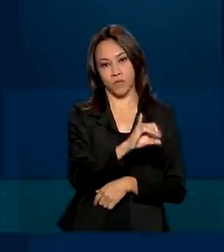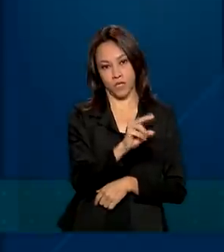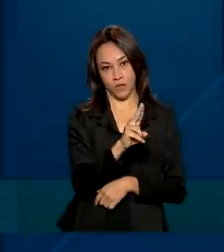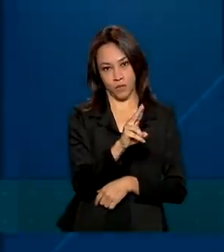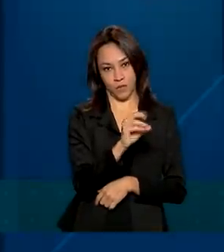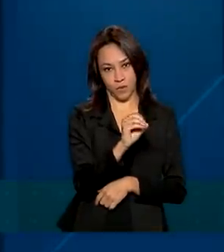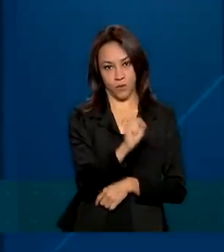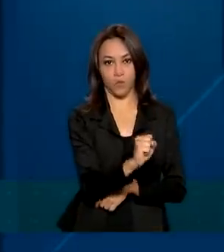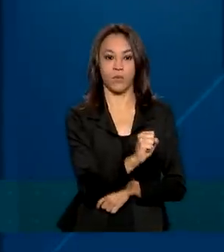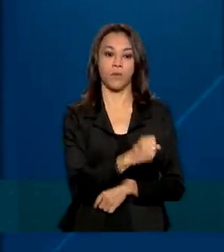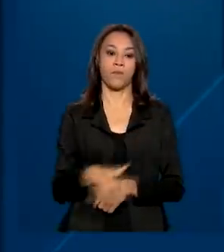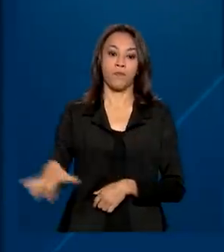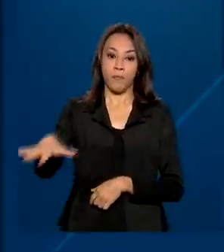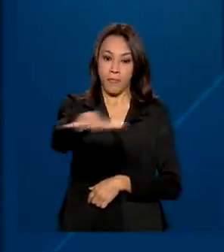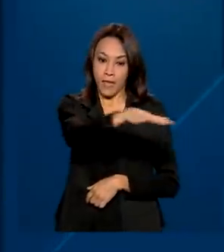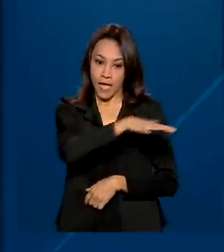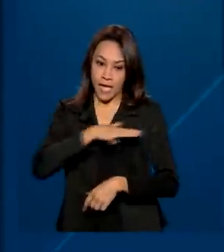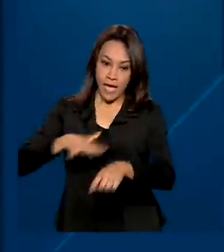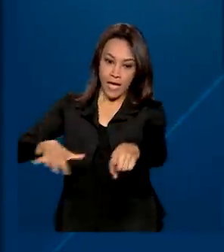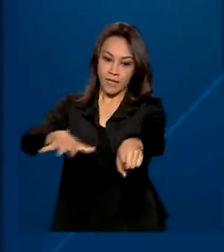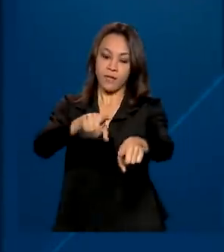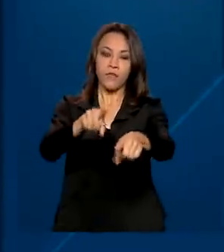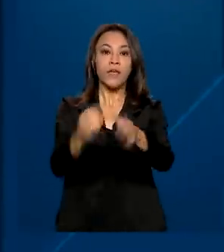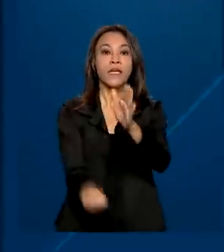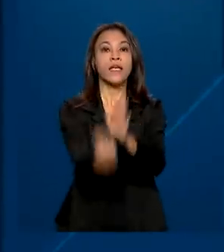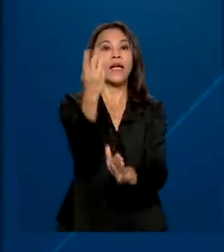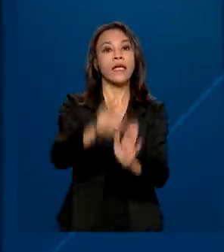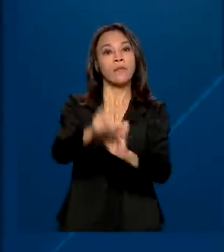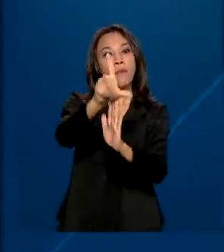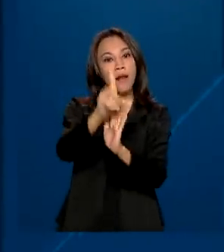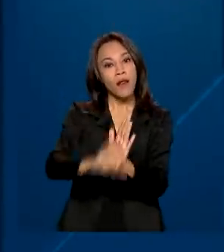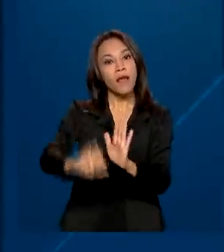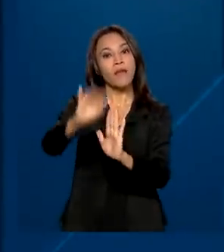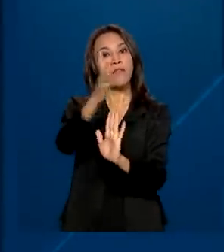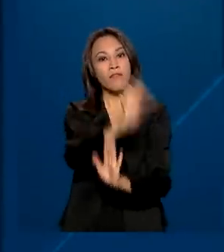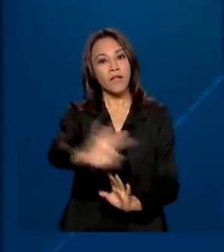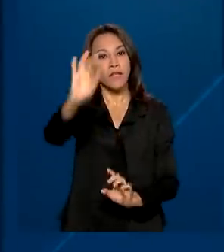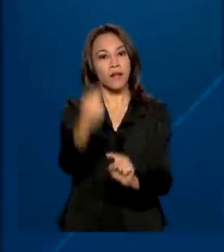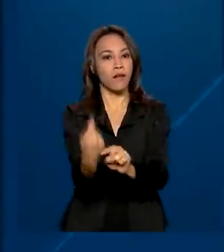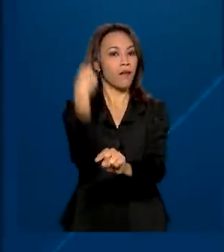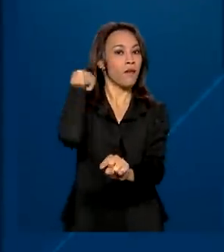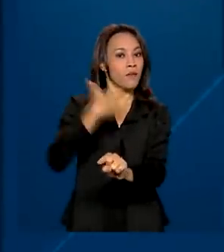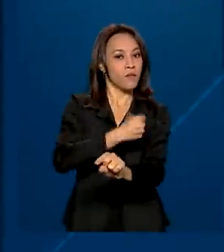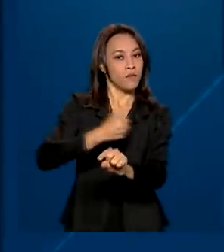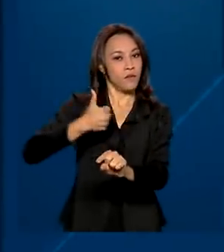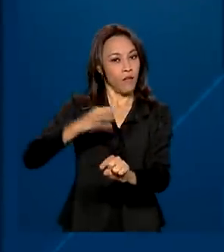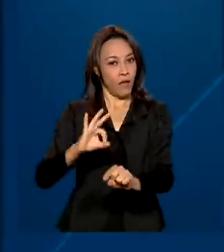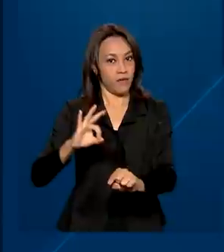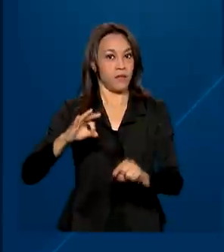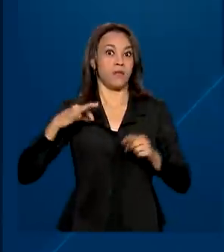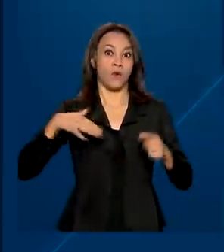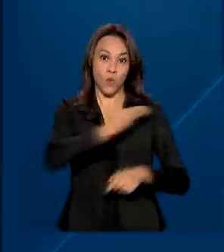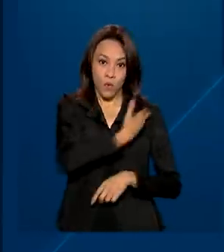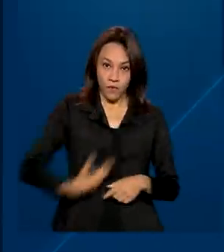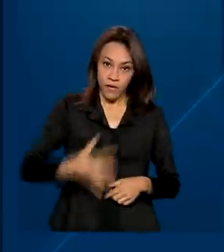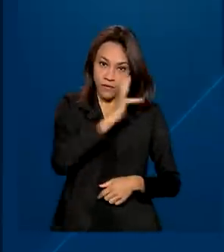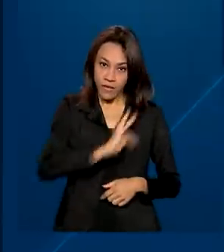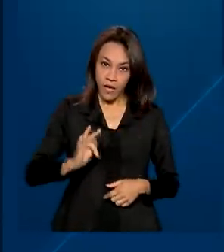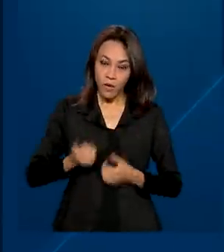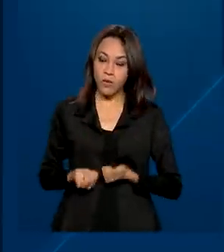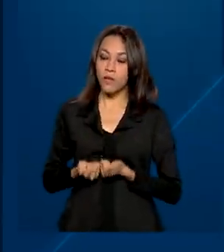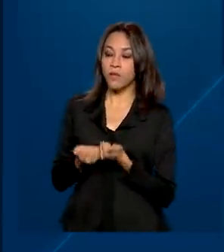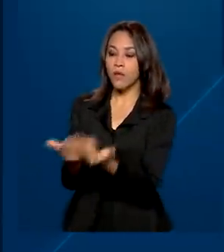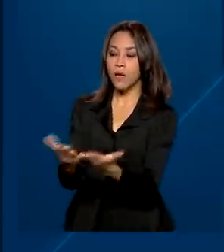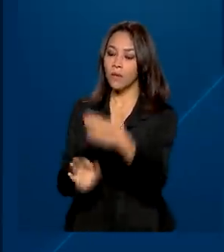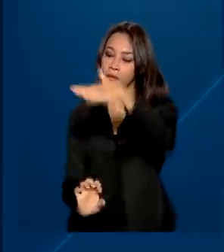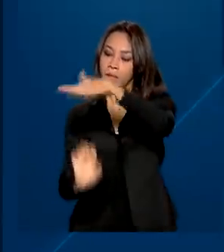A chamada Sessão Onerosa foi criada por lei federal em 2010. Na época, a União cedeu a Petrobras